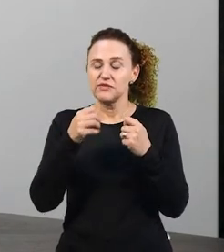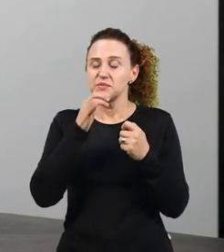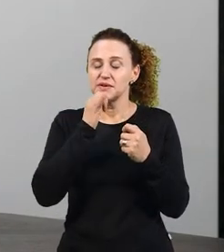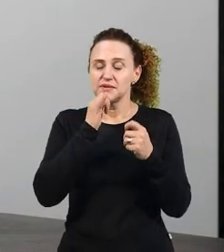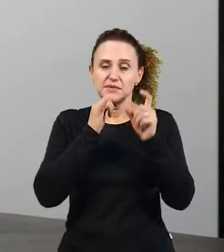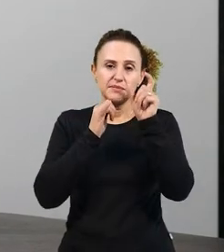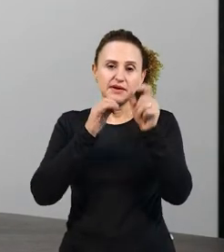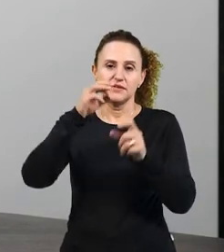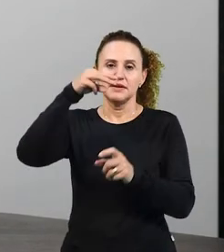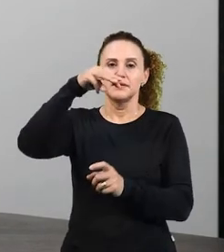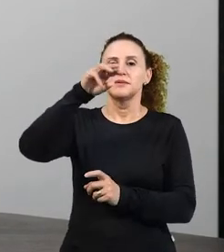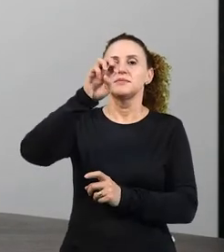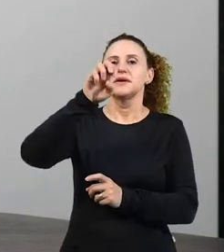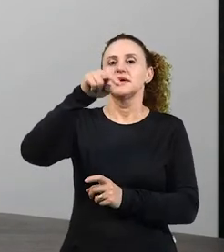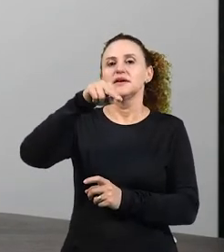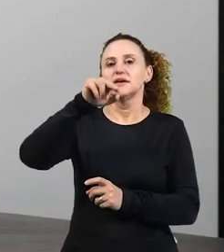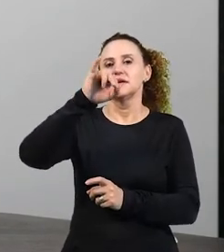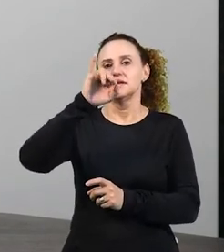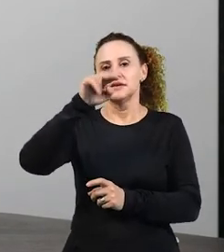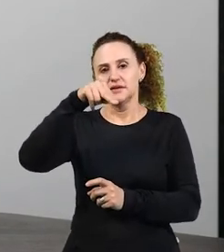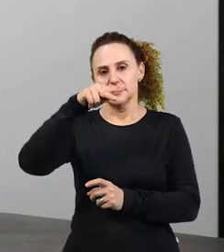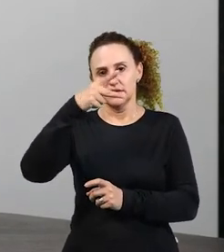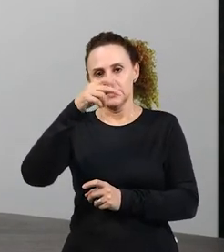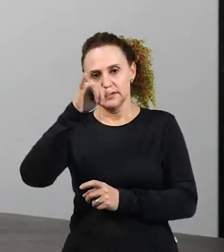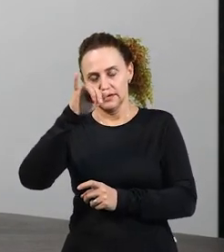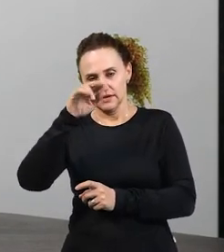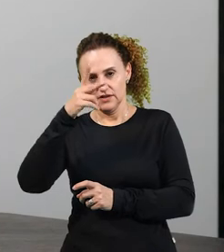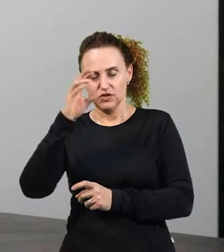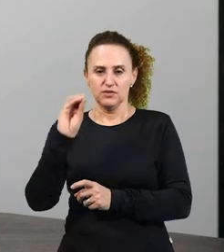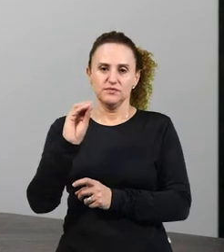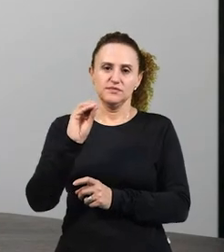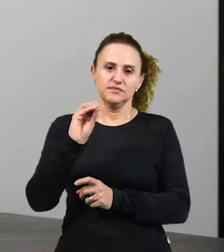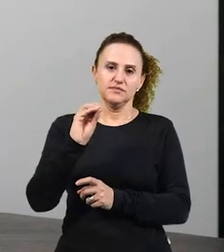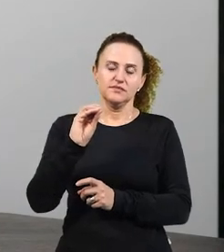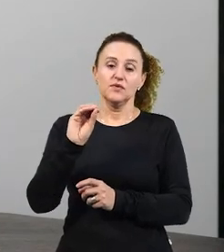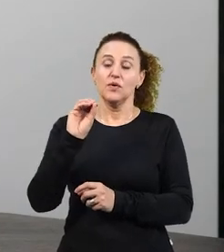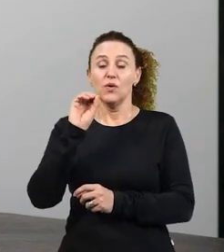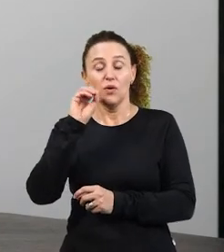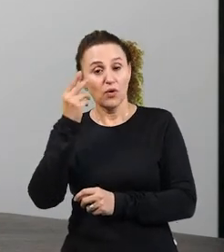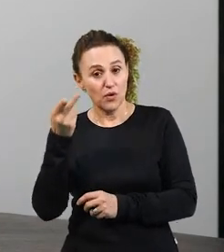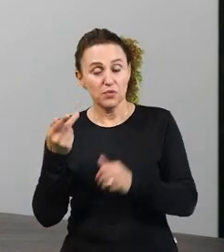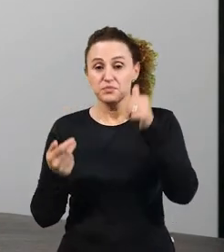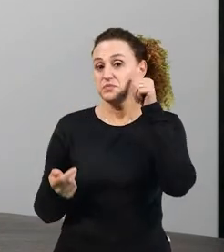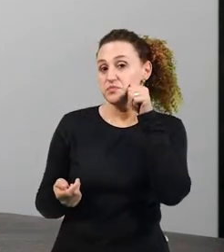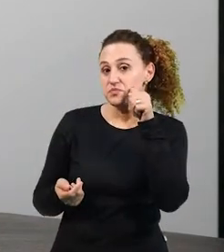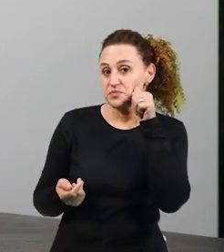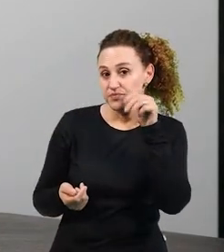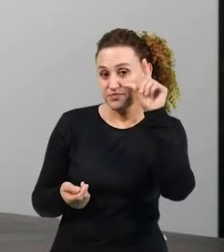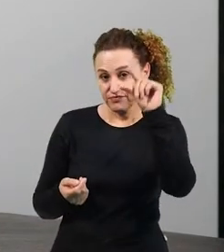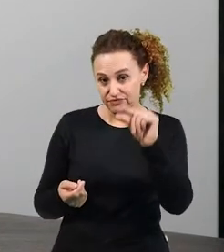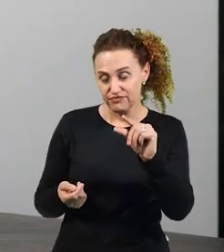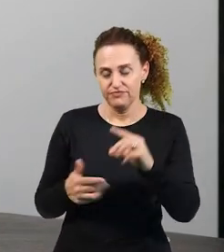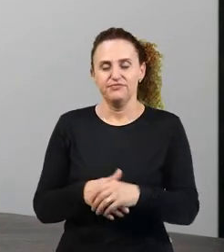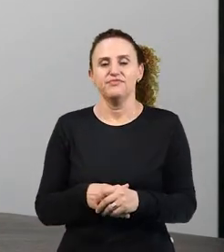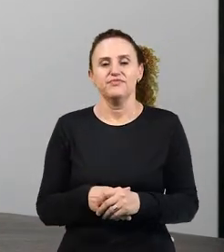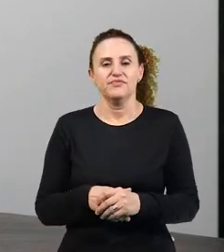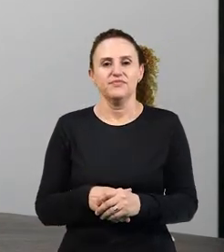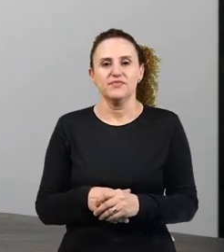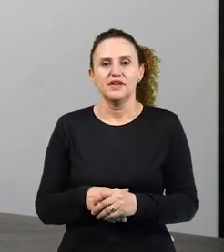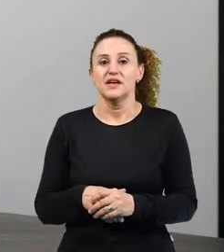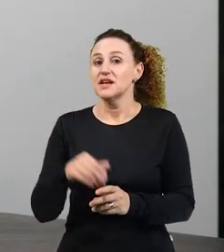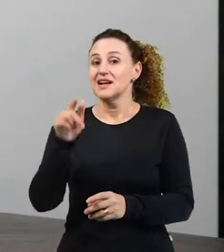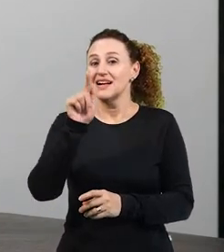é algo necessário. O grau não é flexão, é